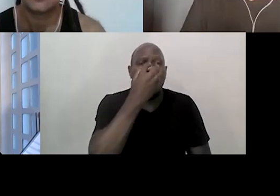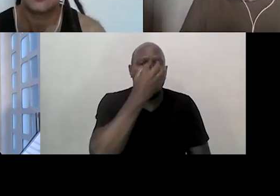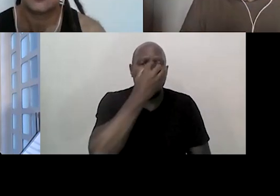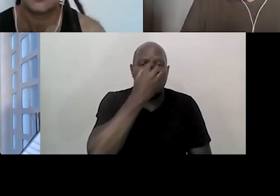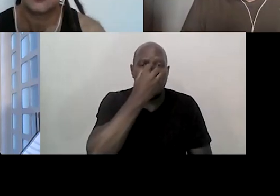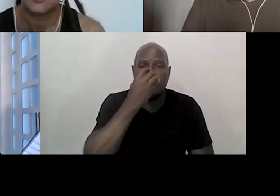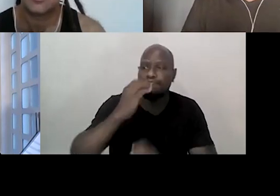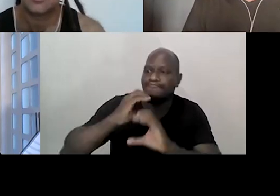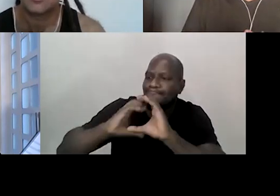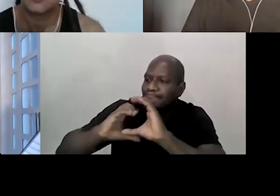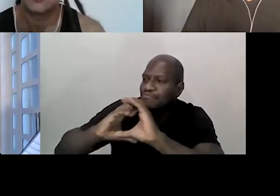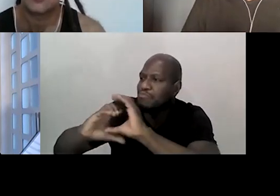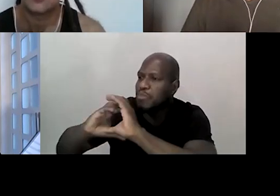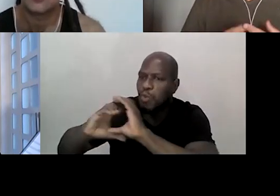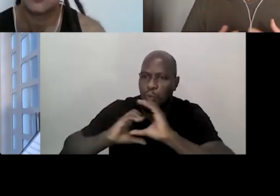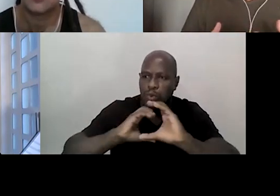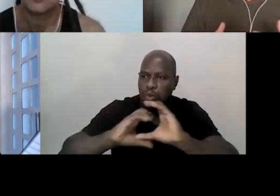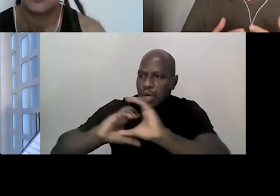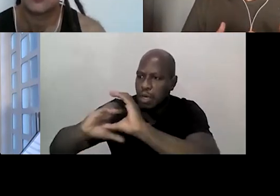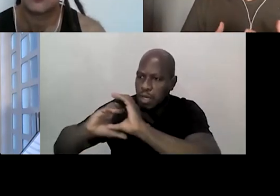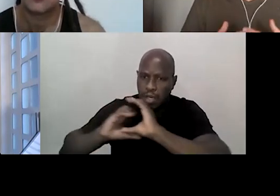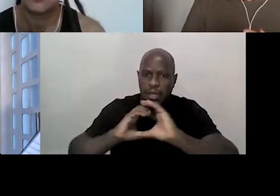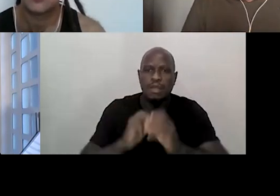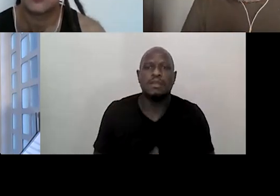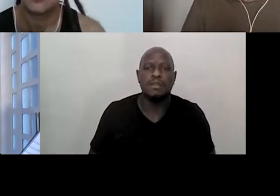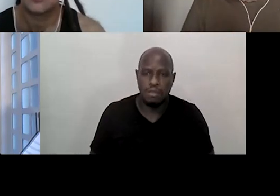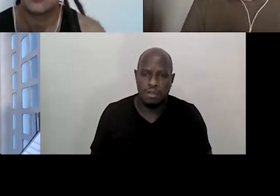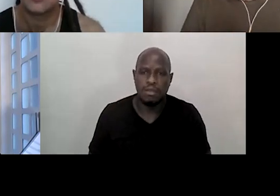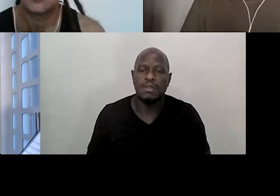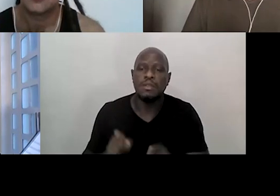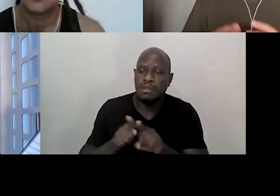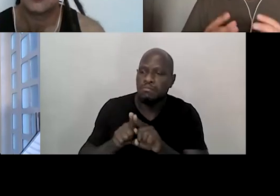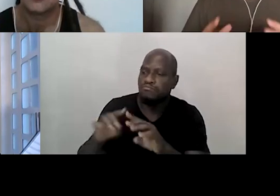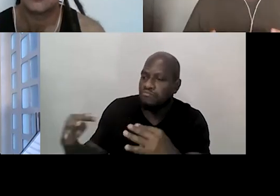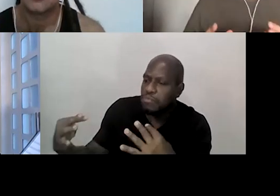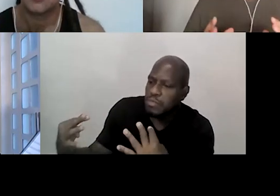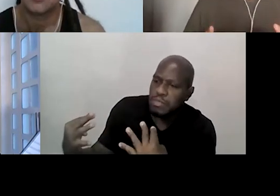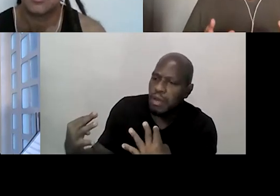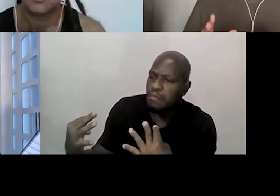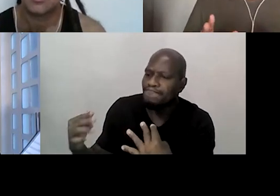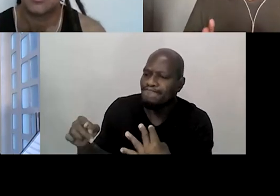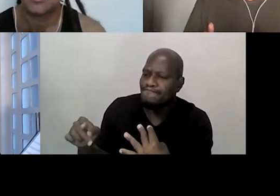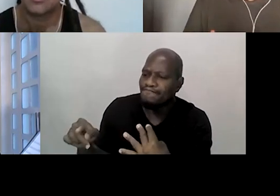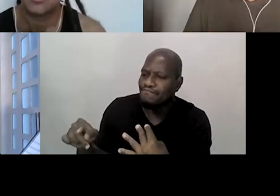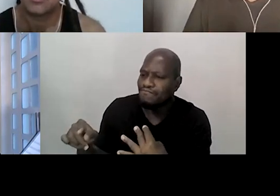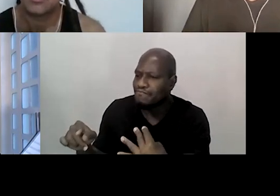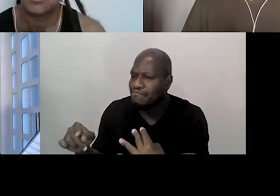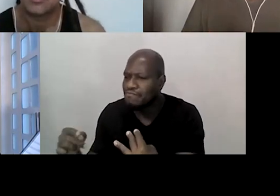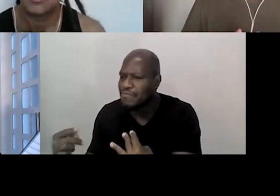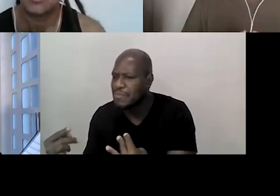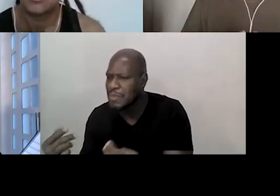comunicador e é um ser sobretudo escutador. Chegar no ambiente do hospital,